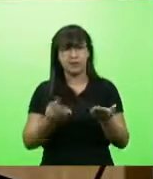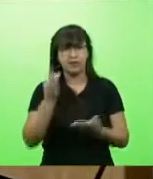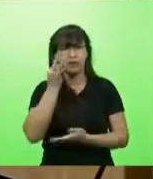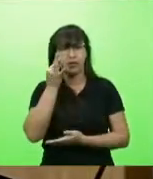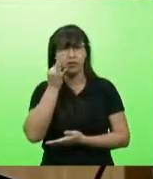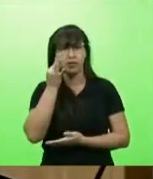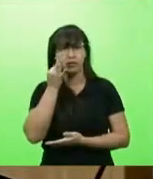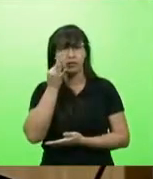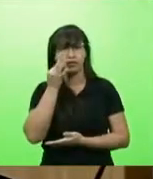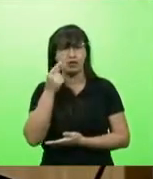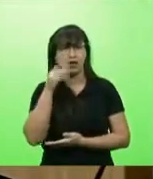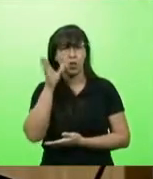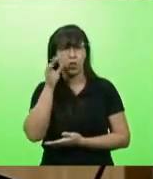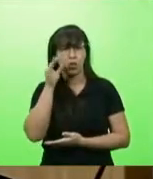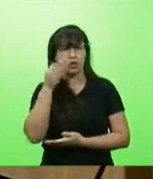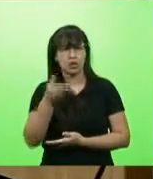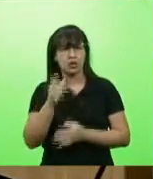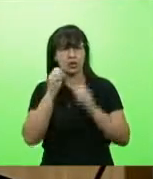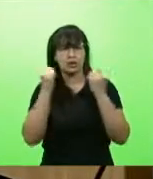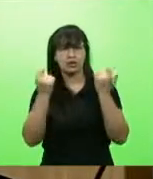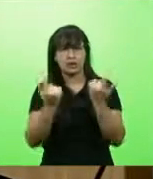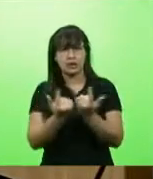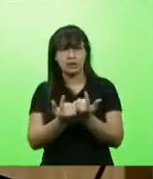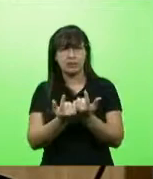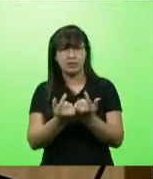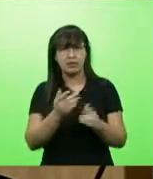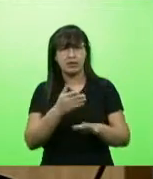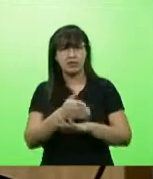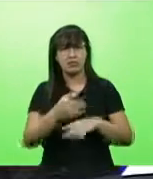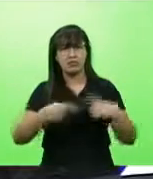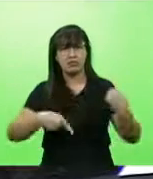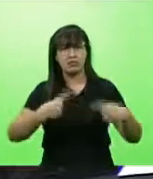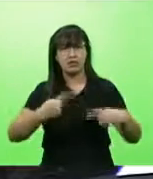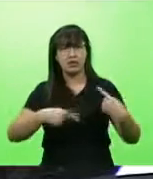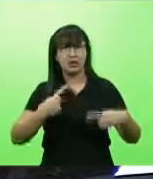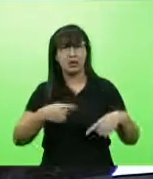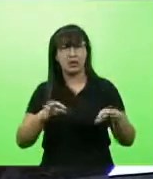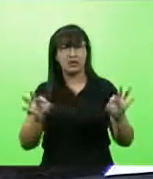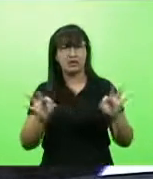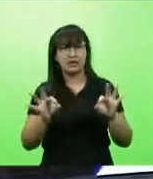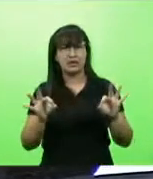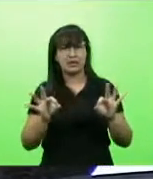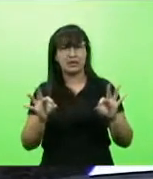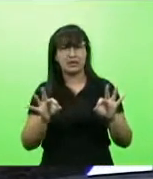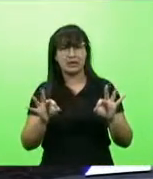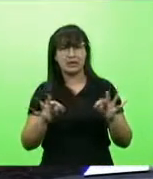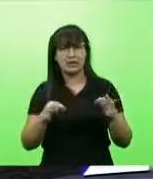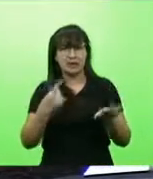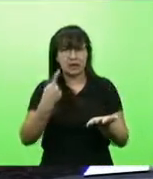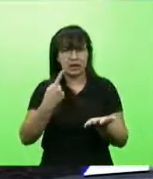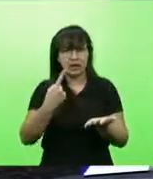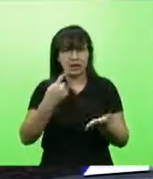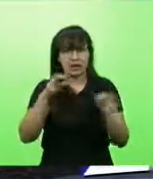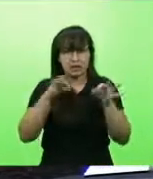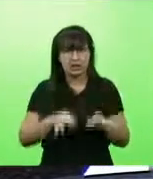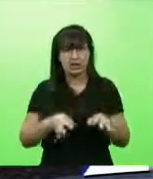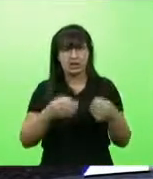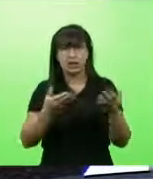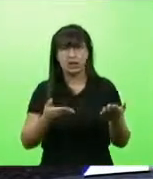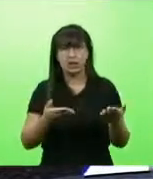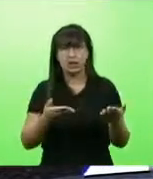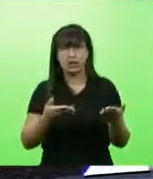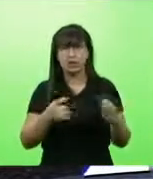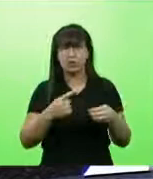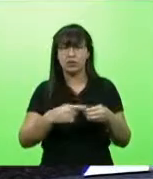entrarmos à Assembleia Legislativa numa seara, num debate desses, onde não há comprovação nenhuma. O município de Rancho